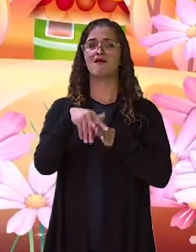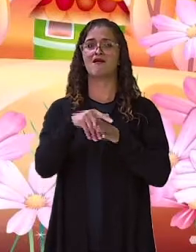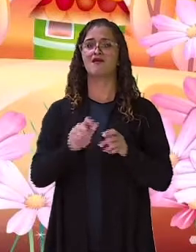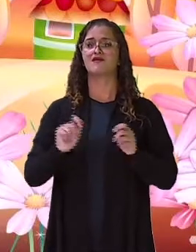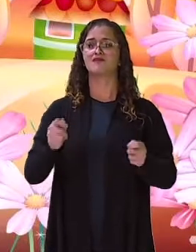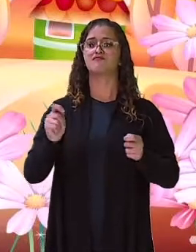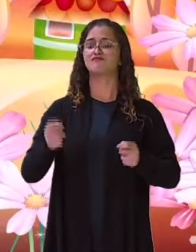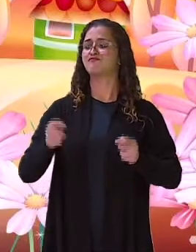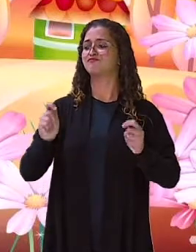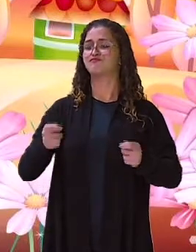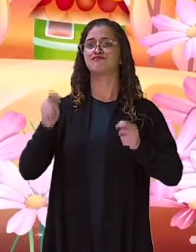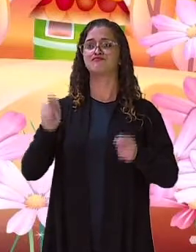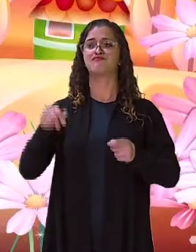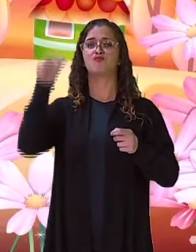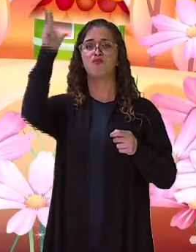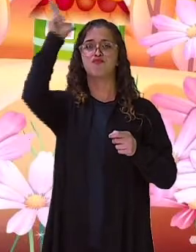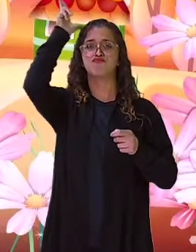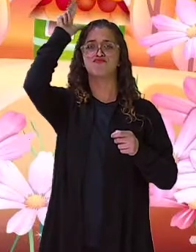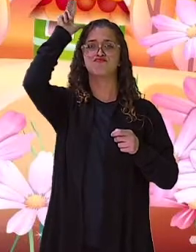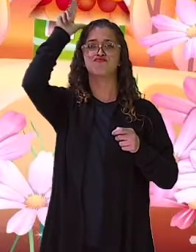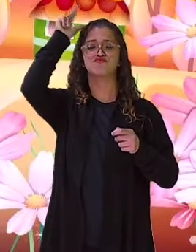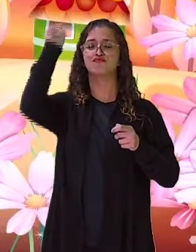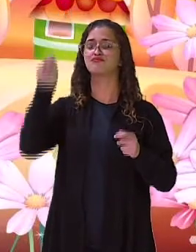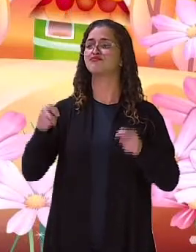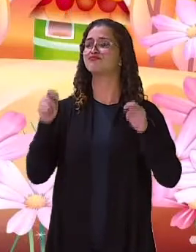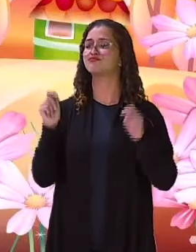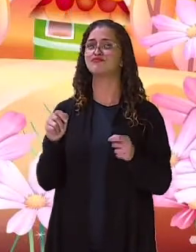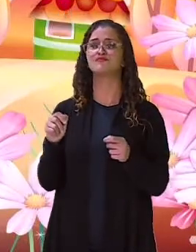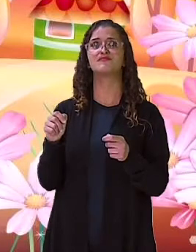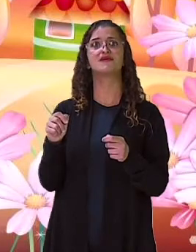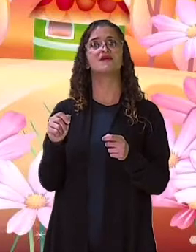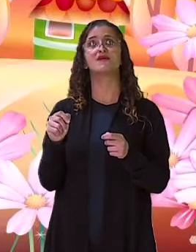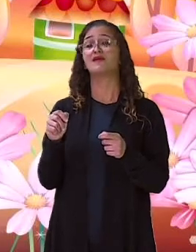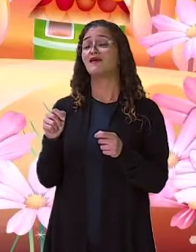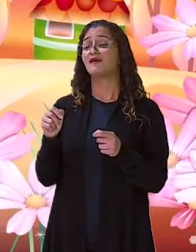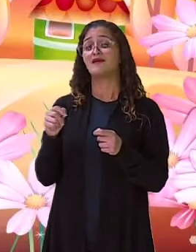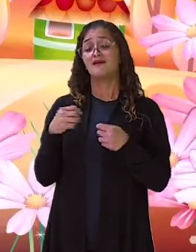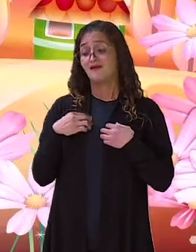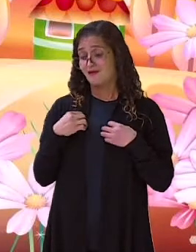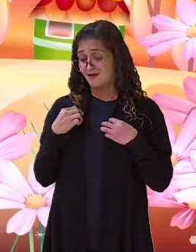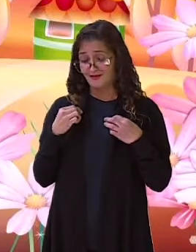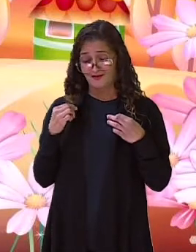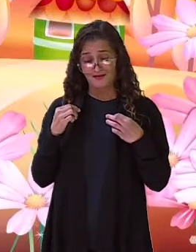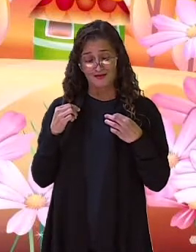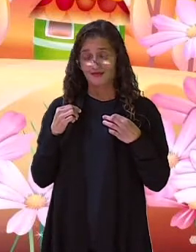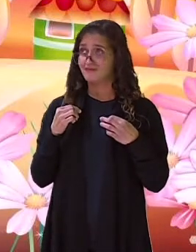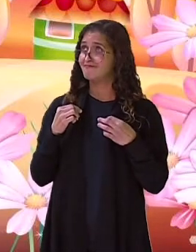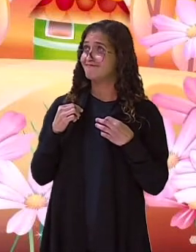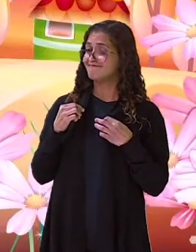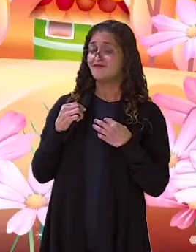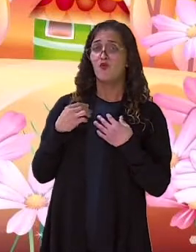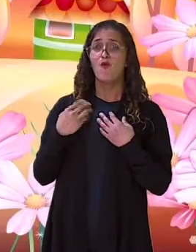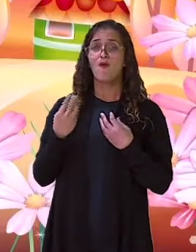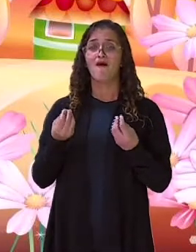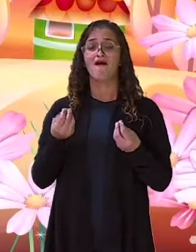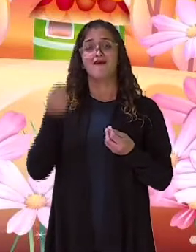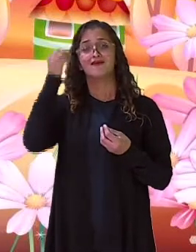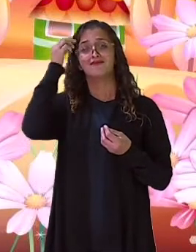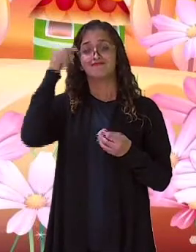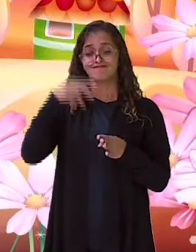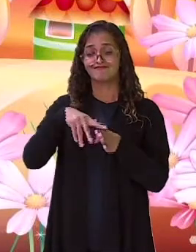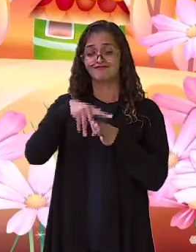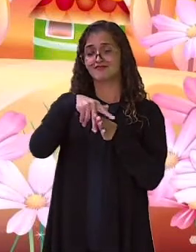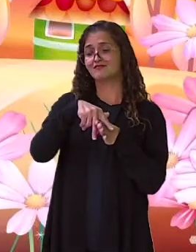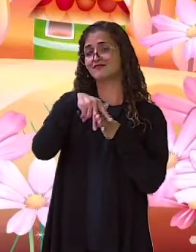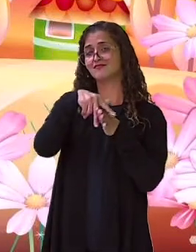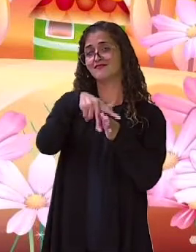feliz. Mas nem teve tempo de acreditar que estava vestindo aquelas roupas. Que estava montado